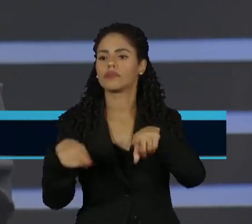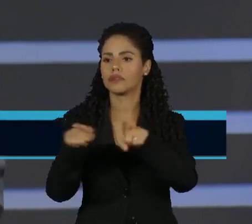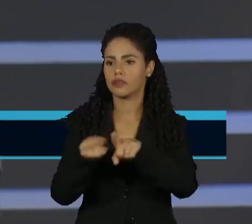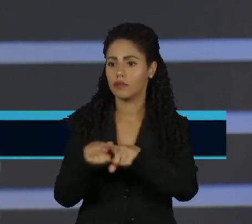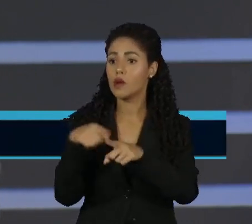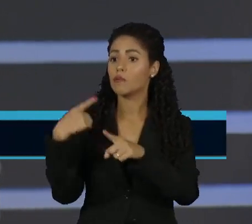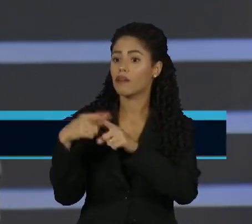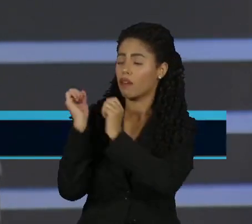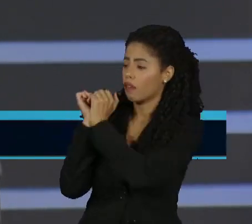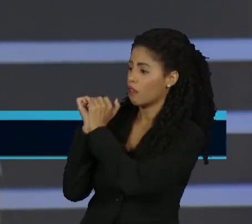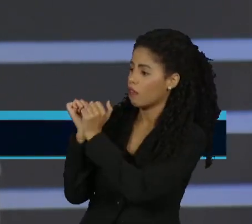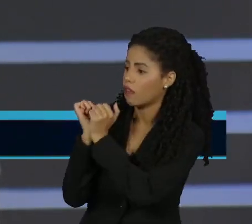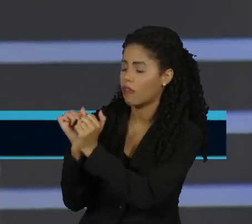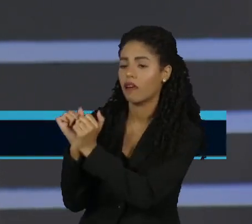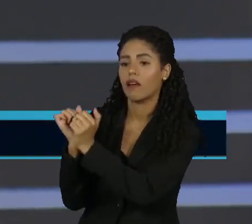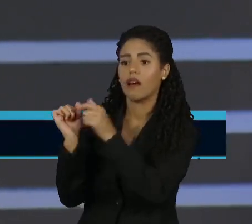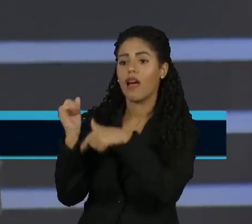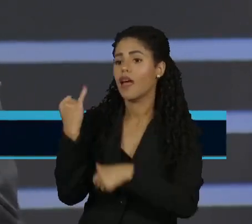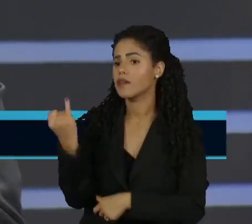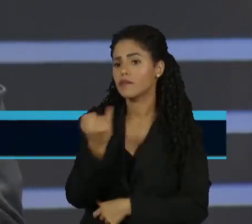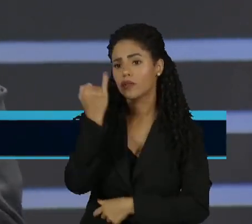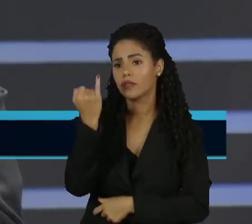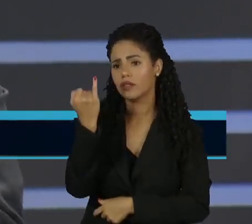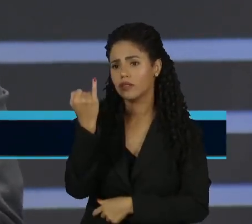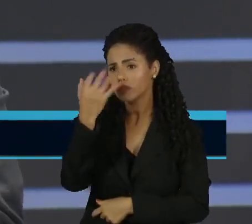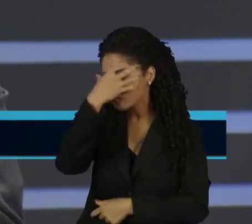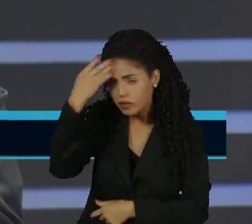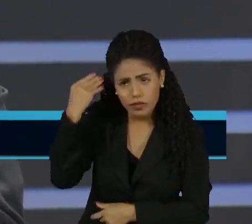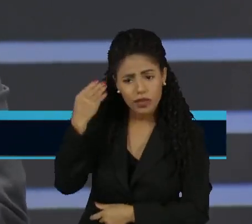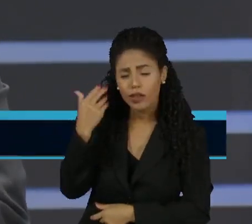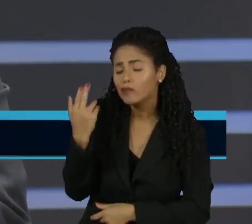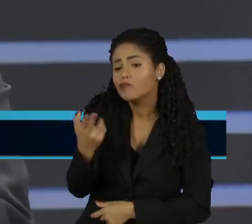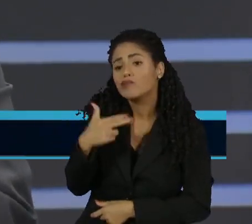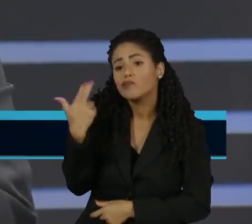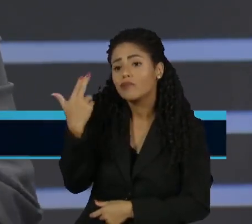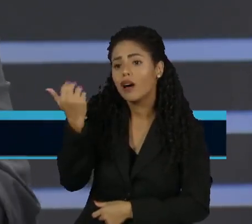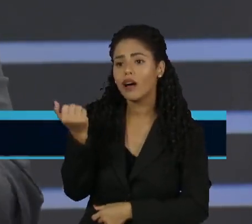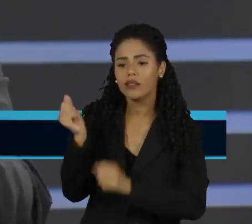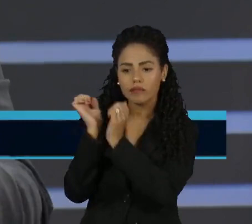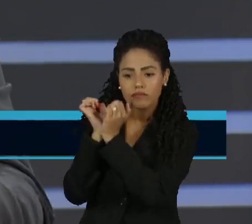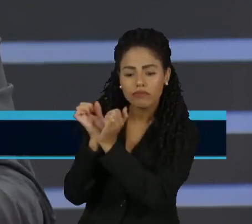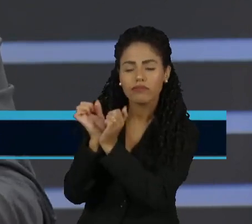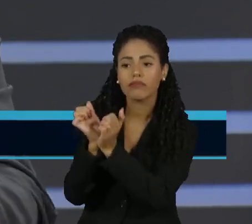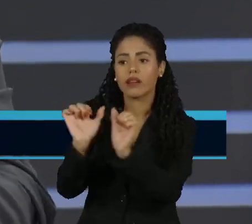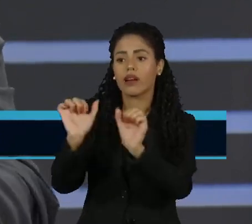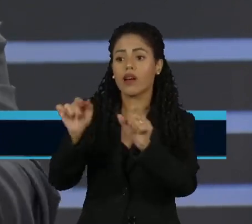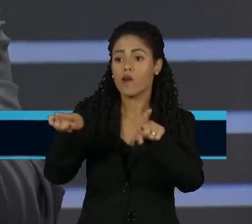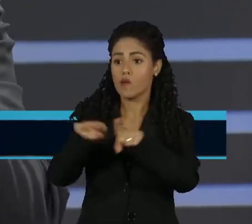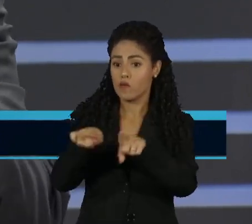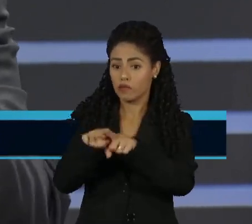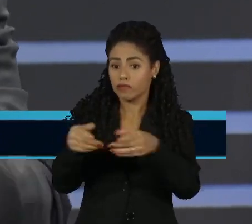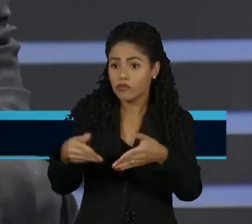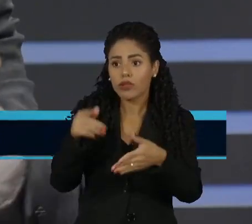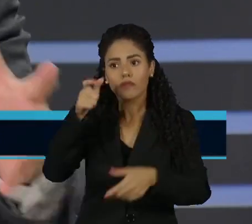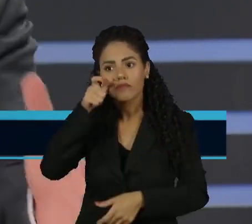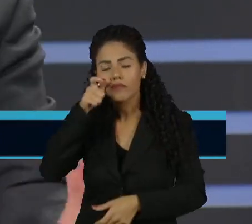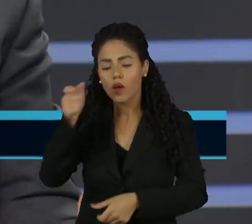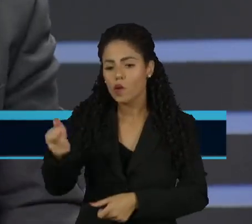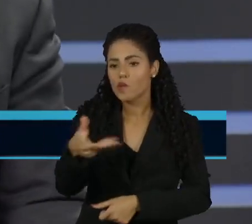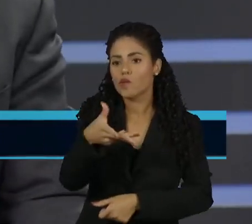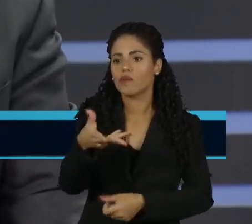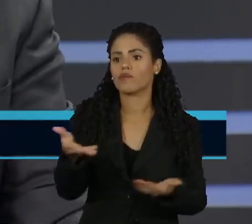escravidão é fundamental isso, porque é constituinte da sociedade brasileira, mas isso que a gente está vendo não é uma novidade.